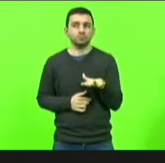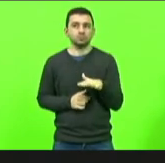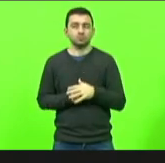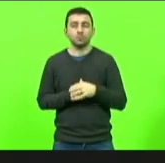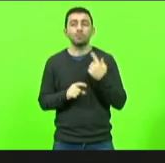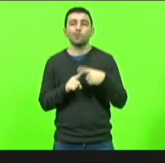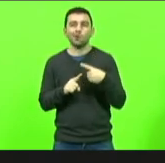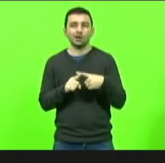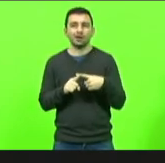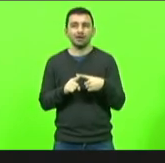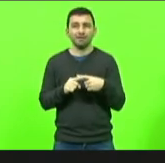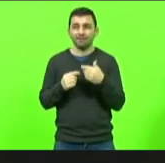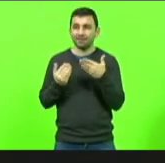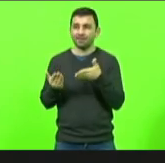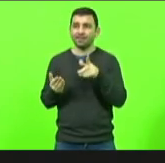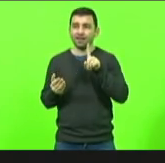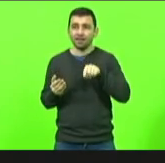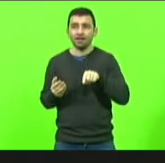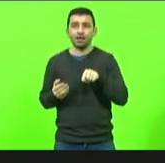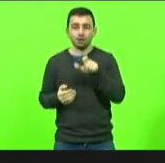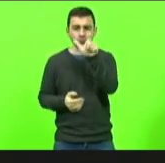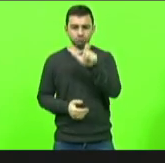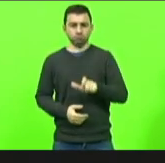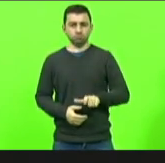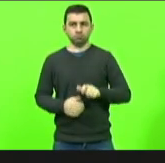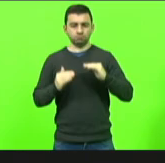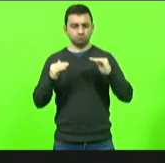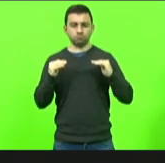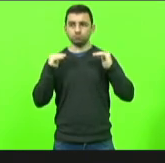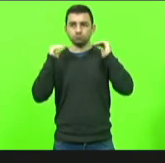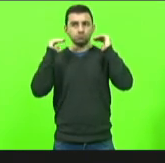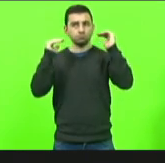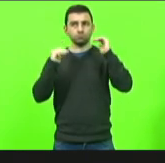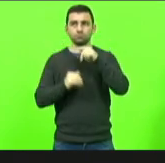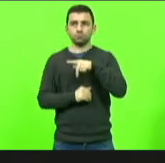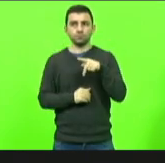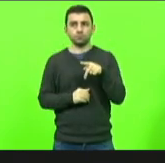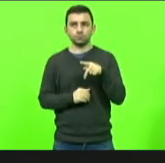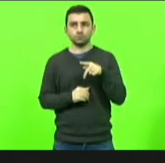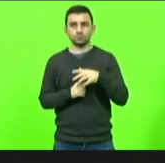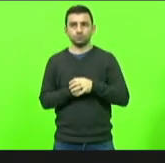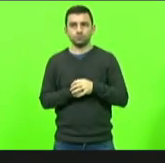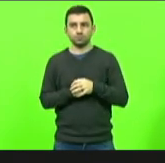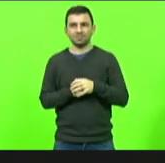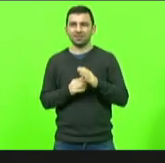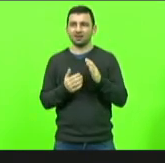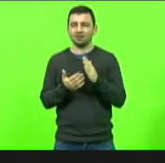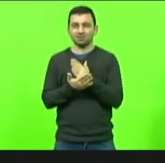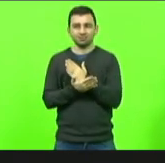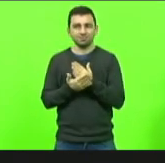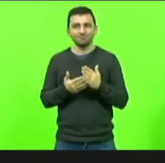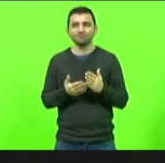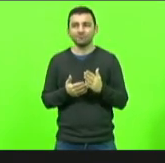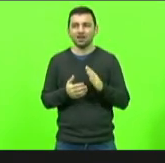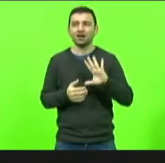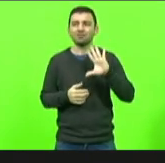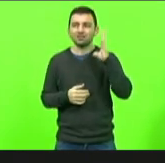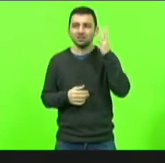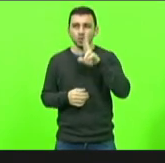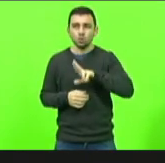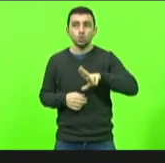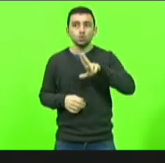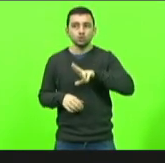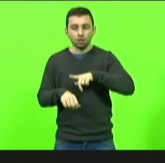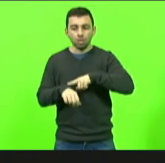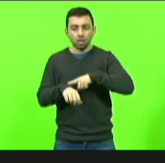afinal de contas ele está numa posição de autoridade e convenhamos algumas vezes essas pessoas usam essa